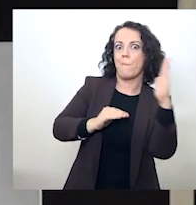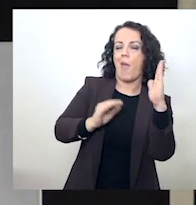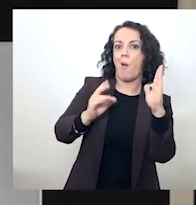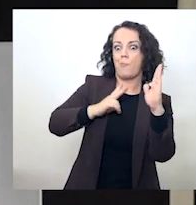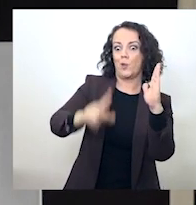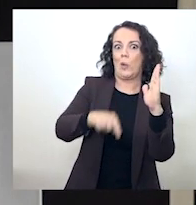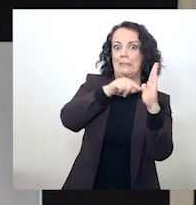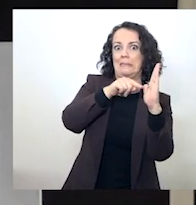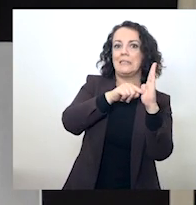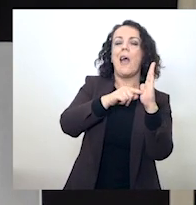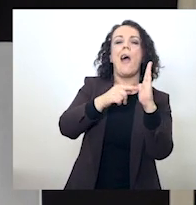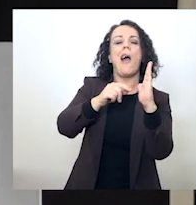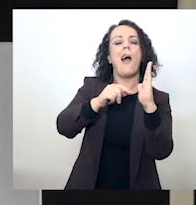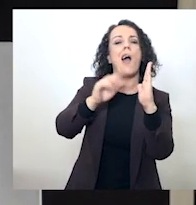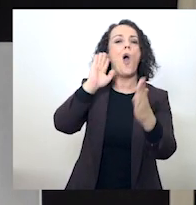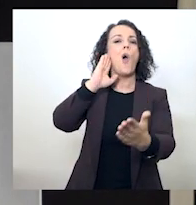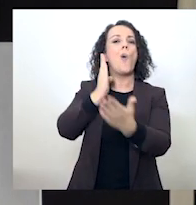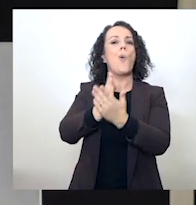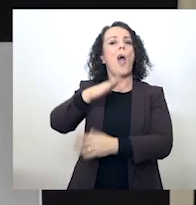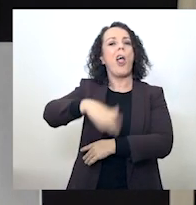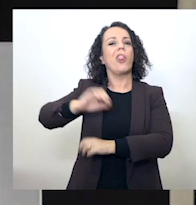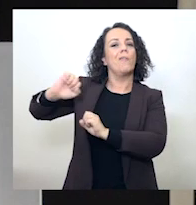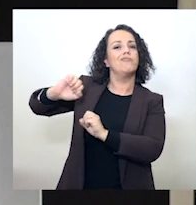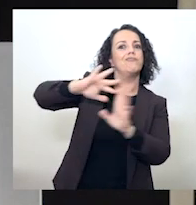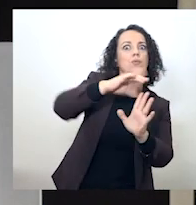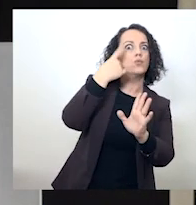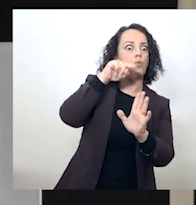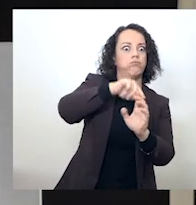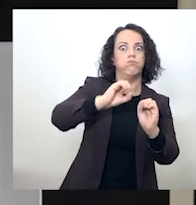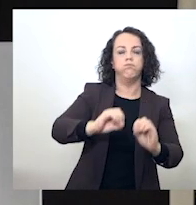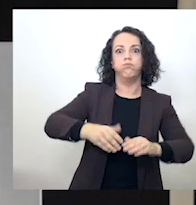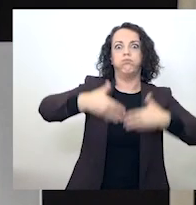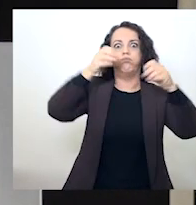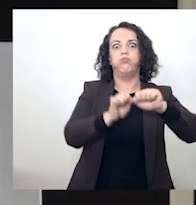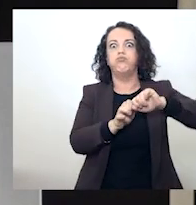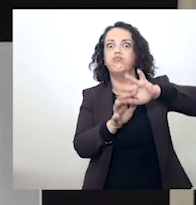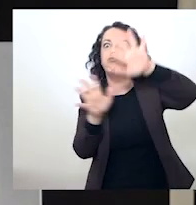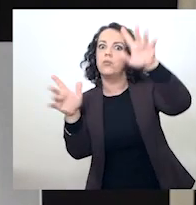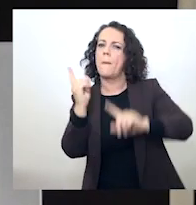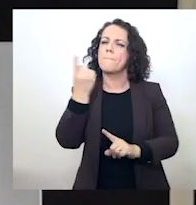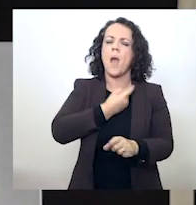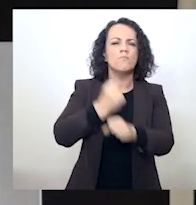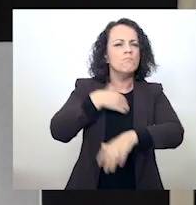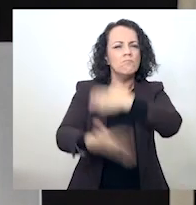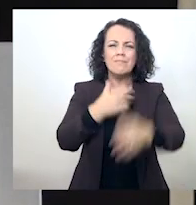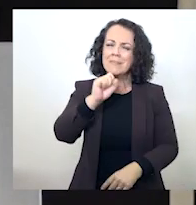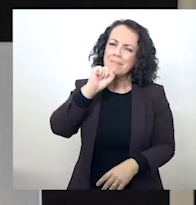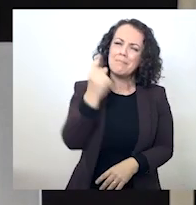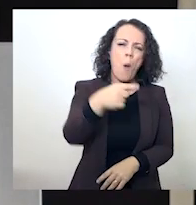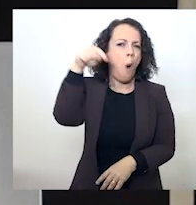a sofrer a pandemia, então é preciso agir depressa e drasticamente.